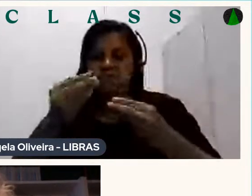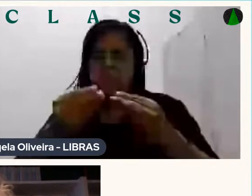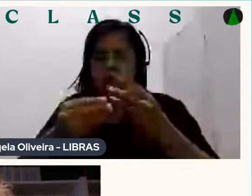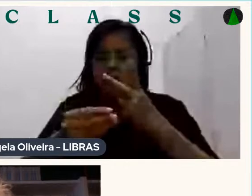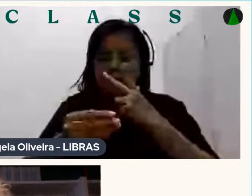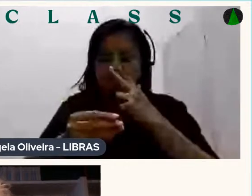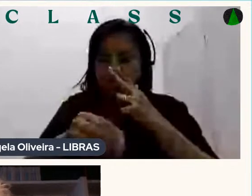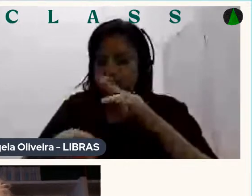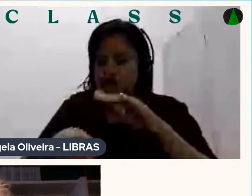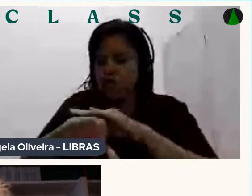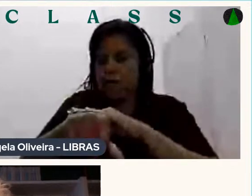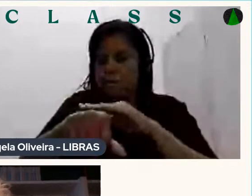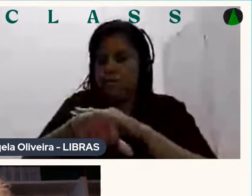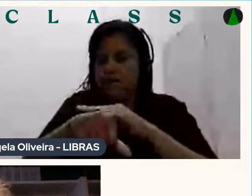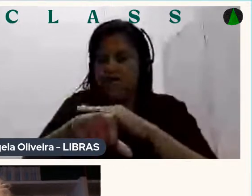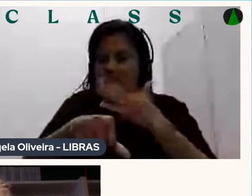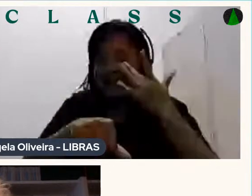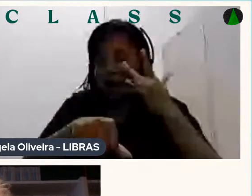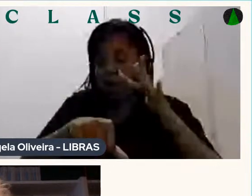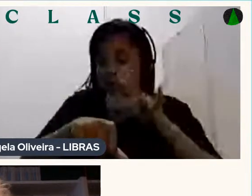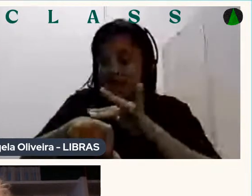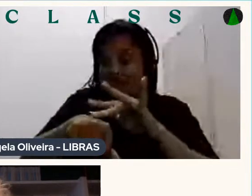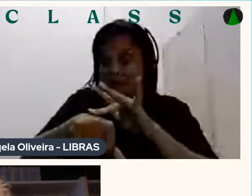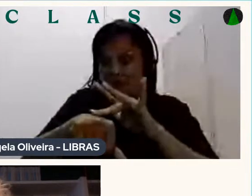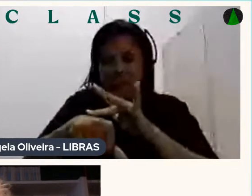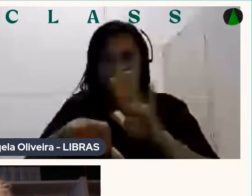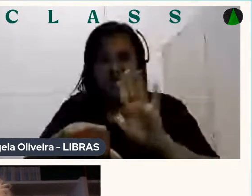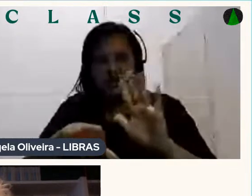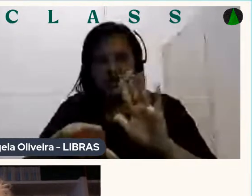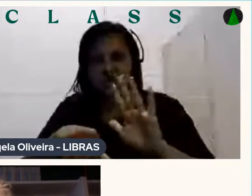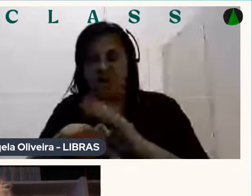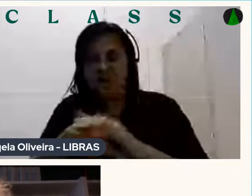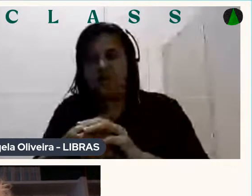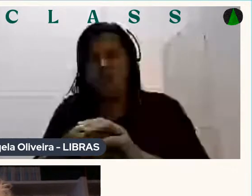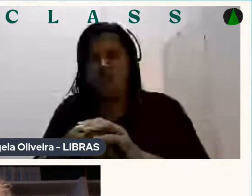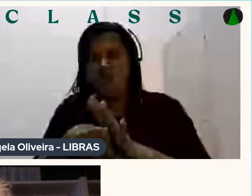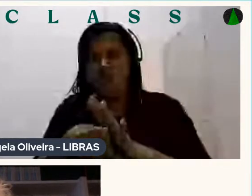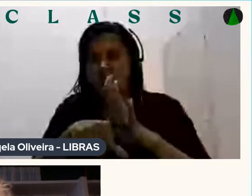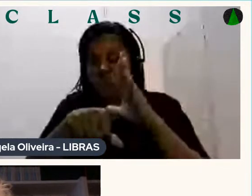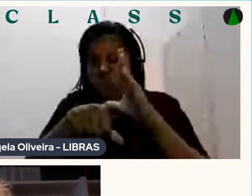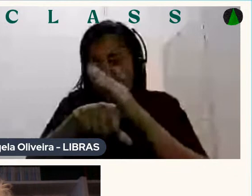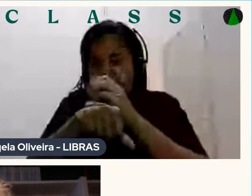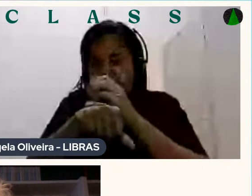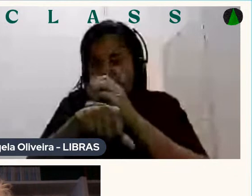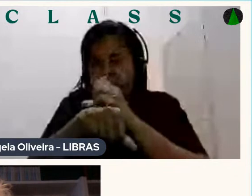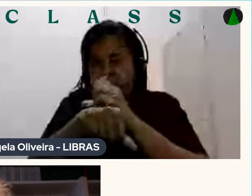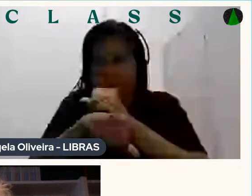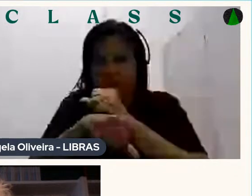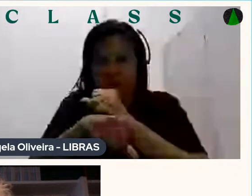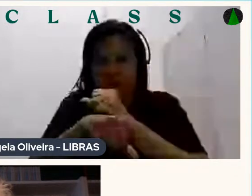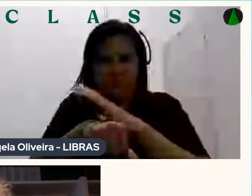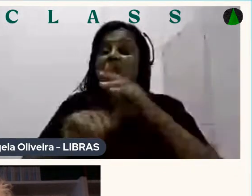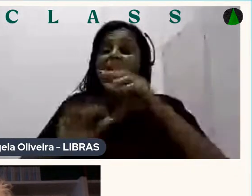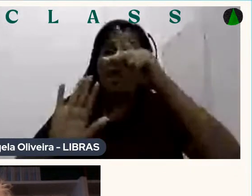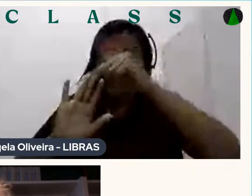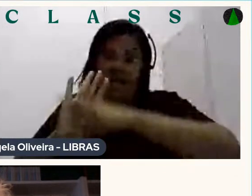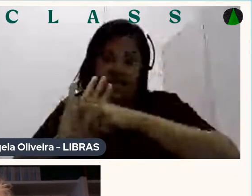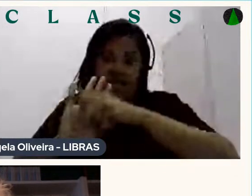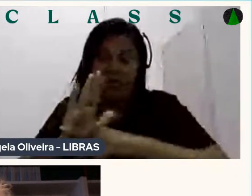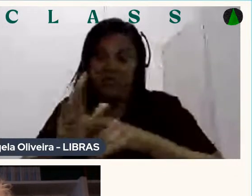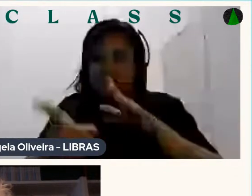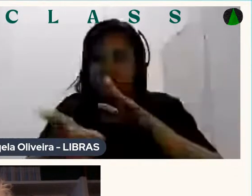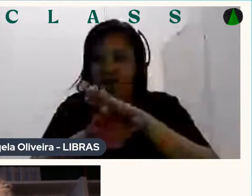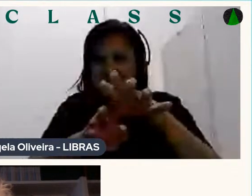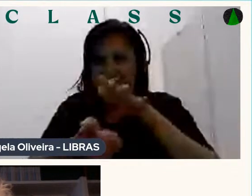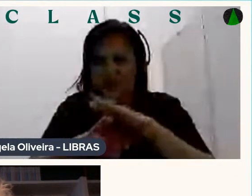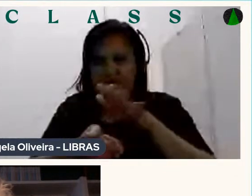Tão Tão fosco Eu acho que cada projeto Tem essa demanda Se você quer ter um Esse acabamento Tem muito a ver com